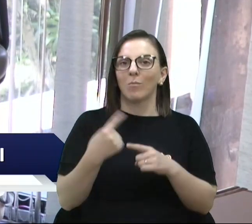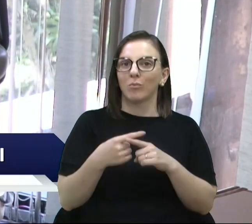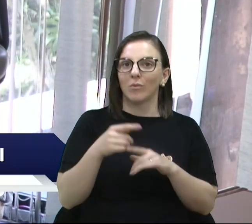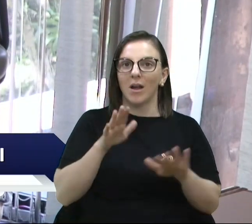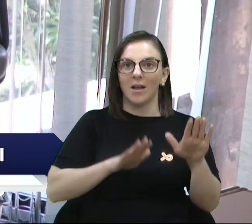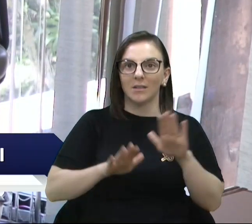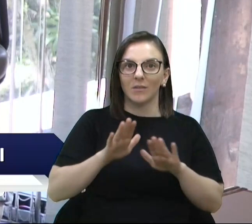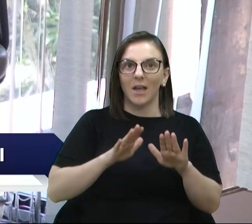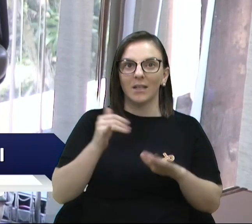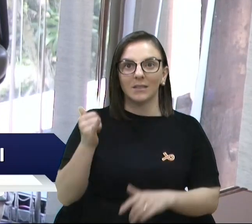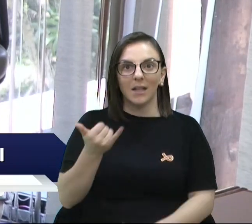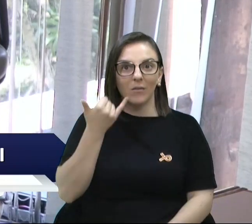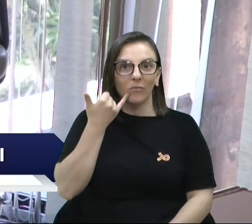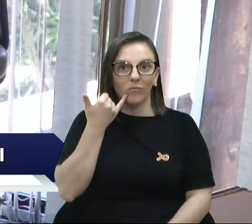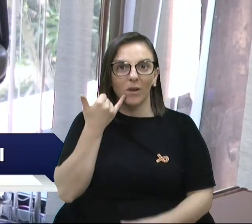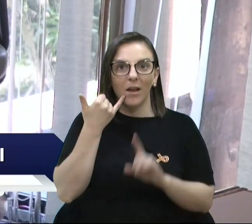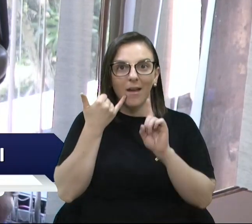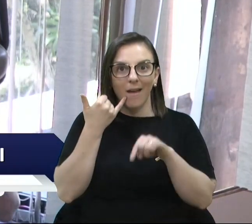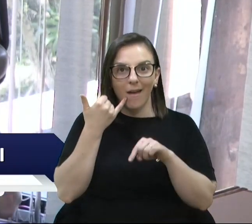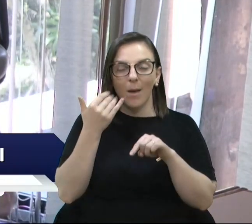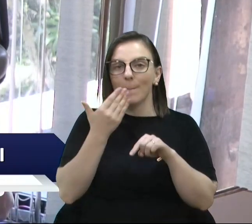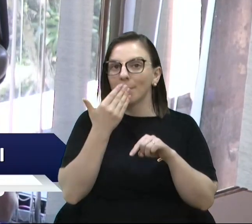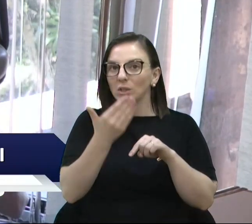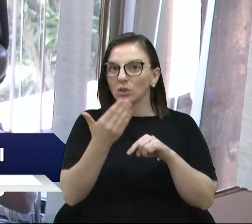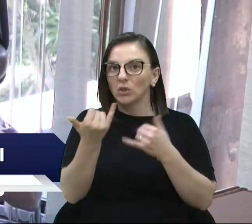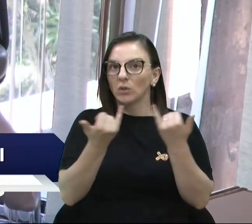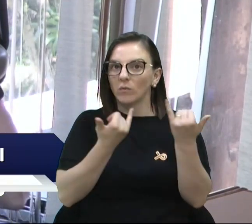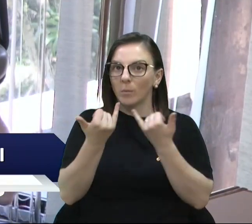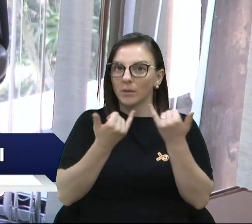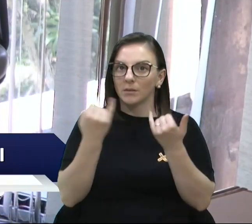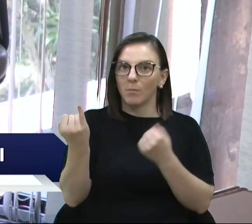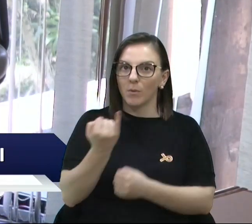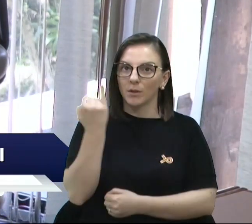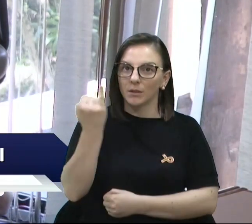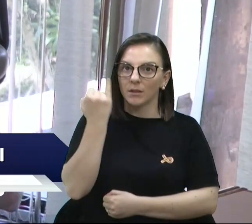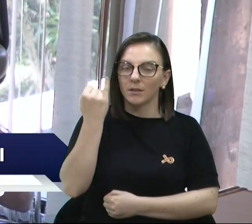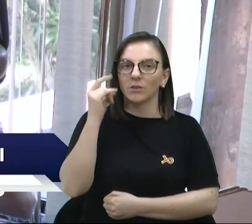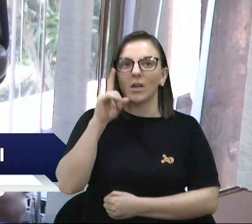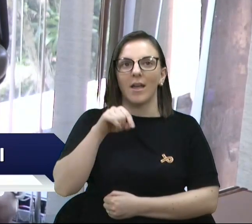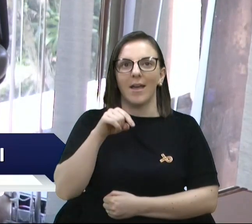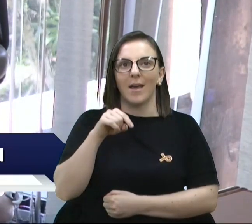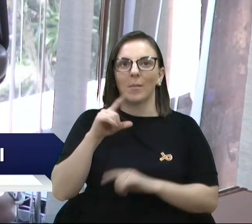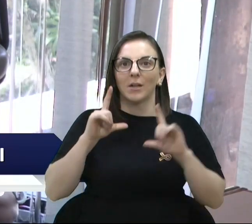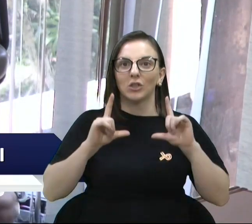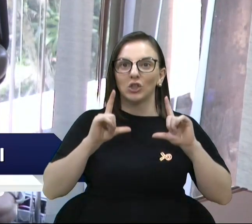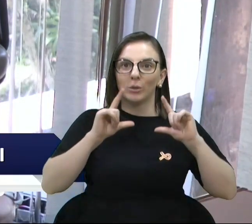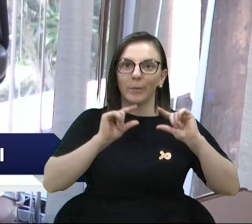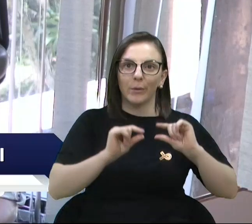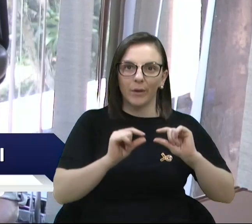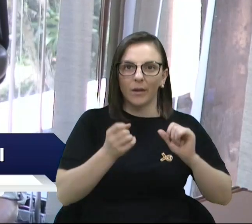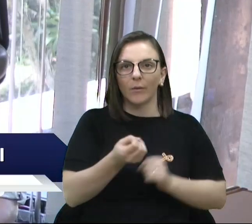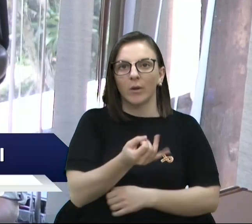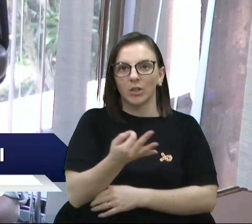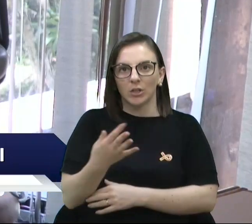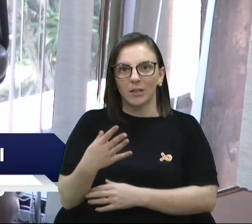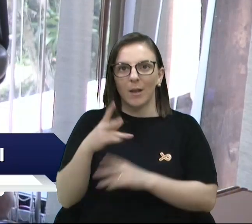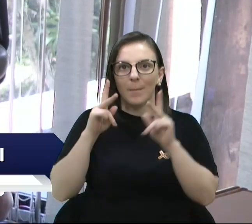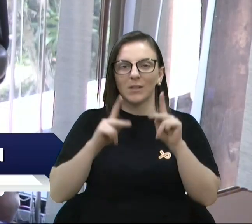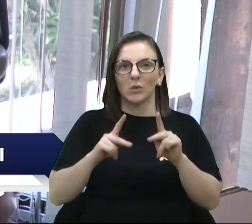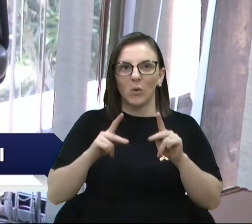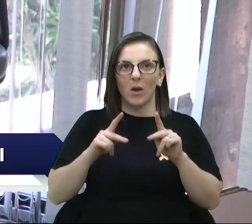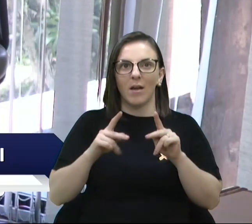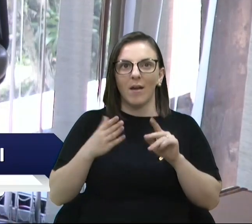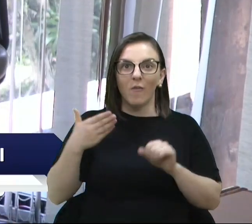é para pedir uma informação que é importante, é uma ligação que é para reduzir o fluxo de pessoas nas UBSs, que também é importante,